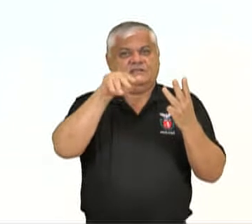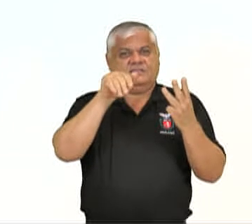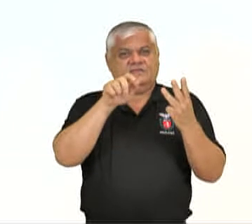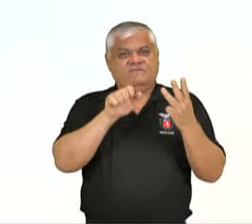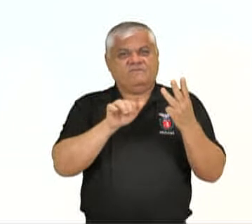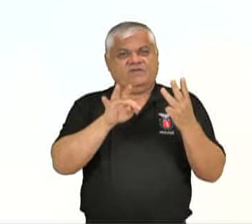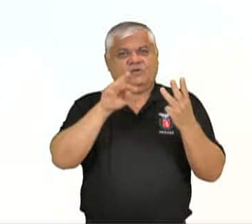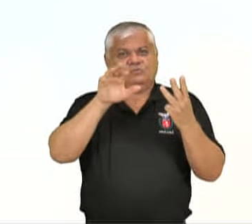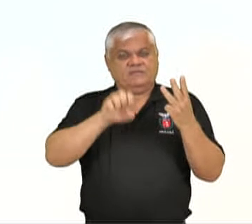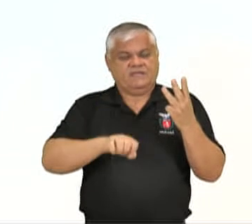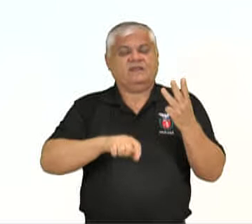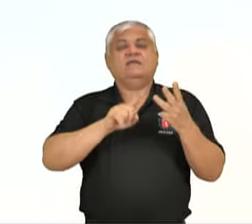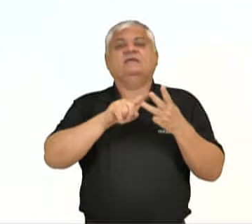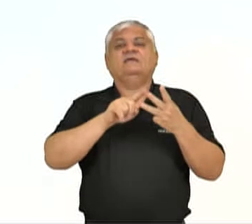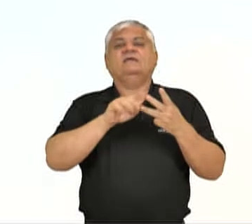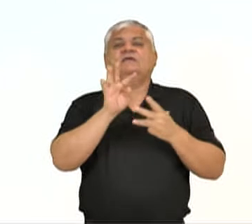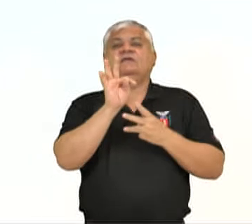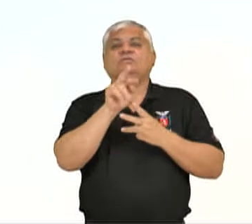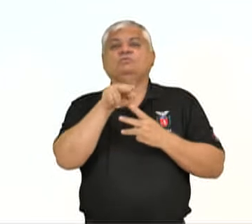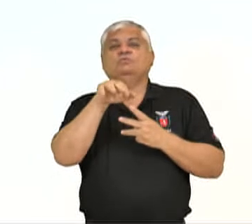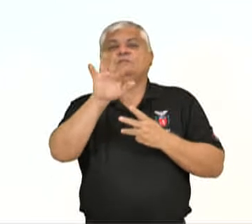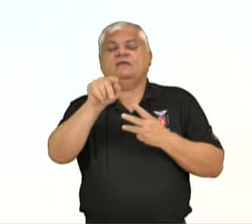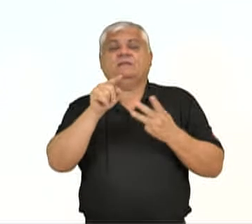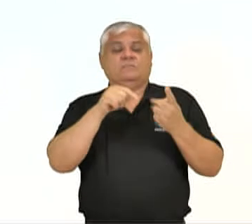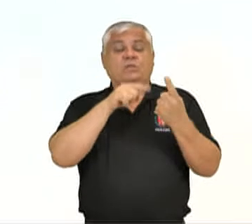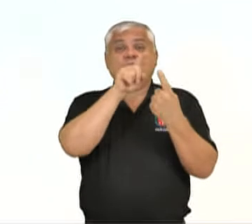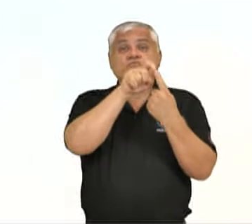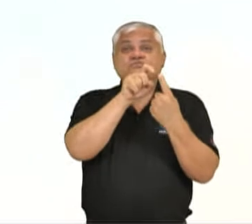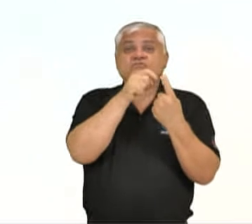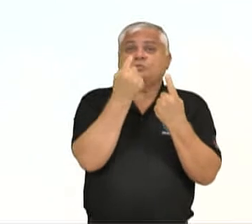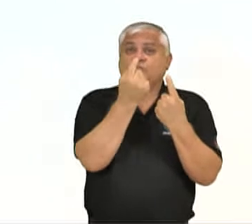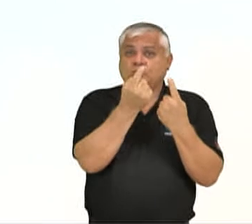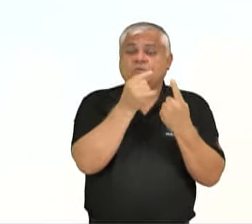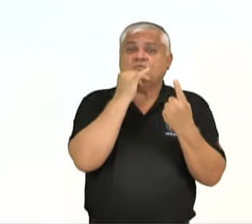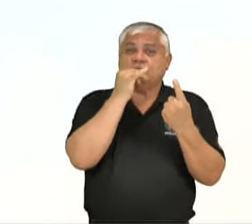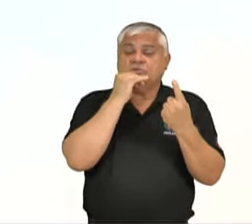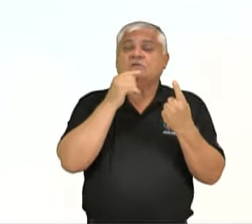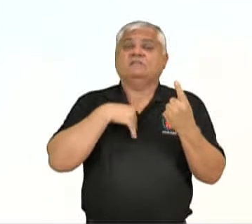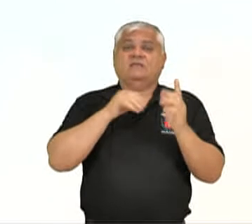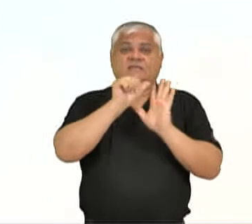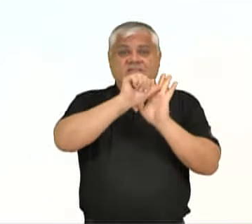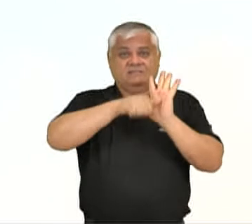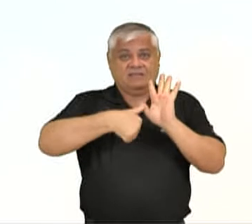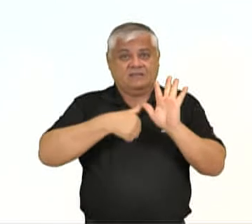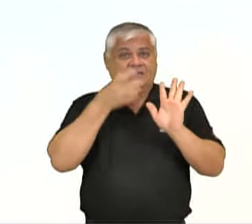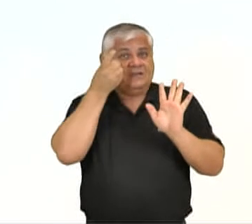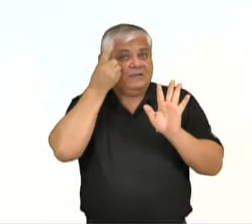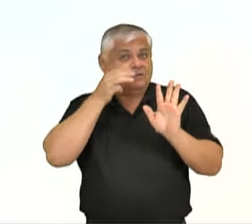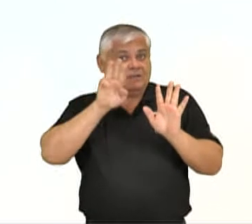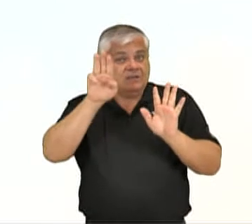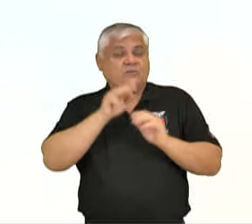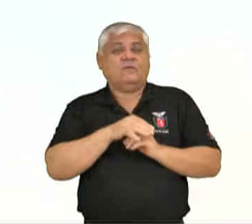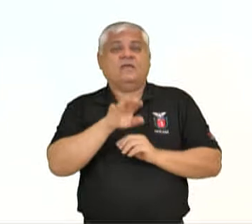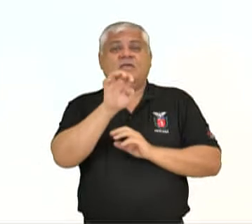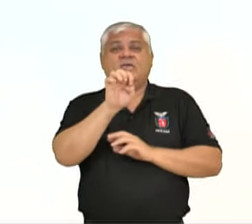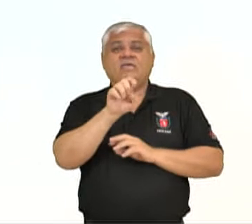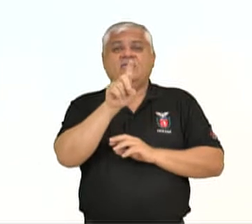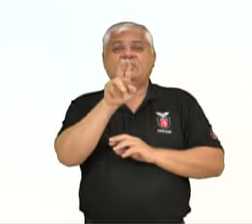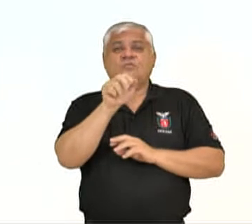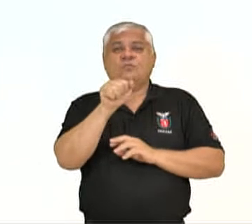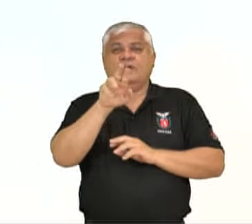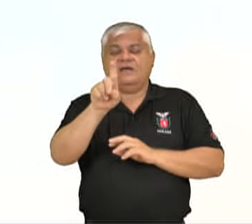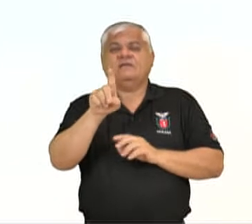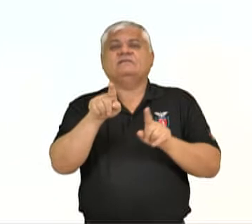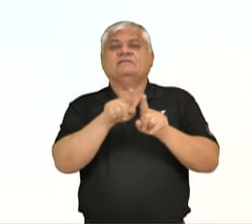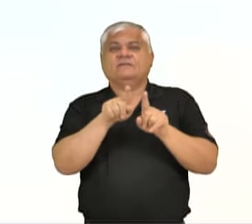síndrome de Turner. E dentro dos autossomos a gente tem a síndrome de Dow, a síndrome de Edwards e a síndrome